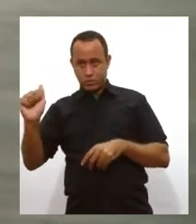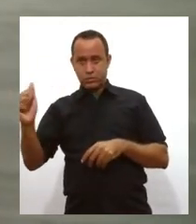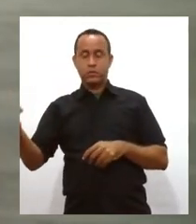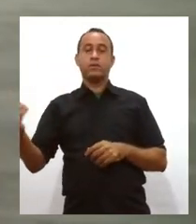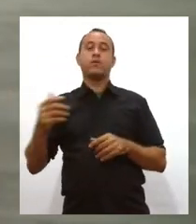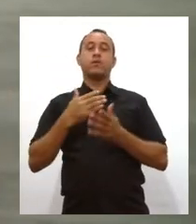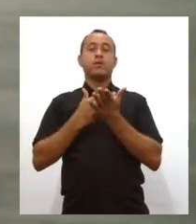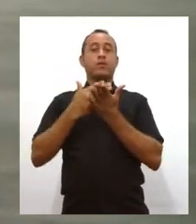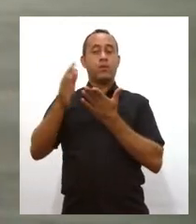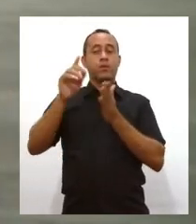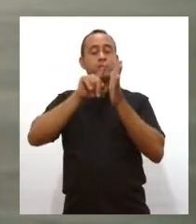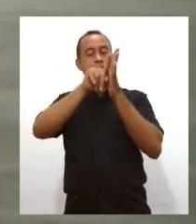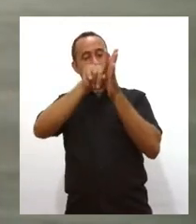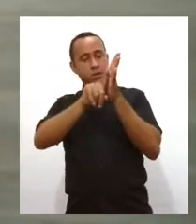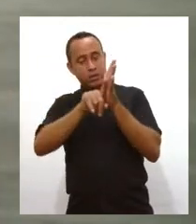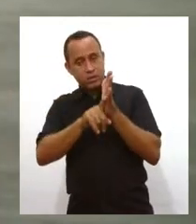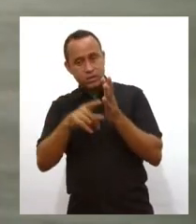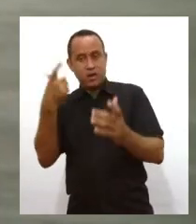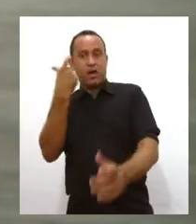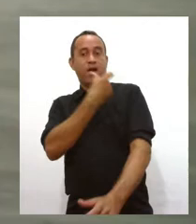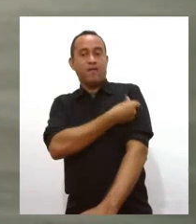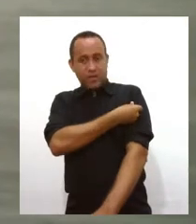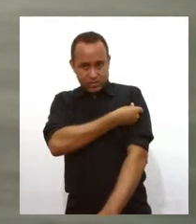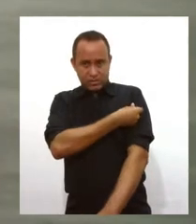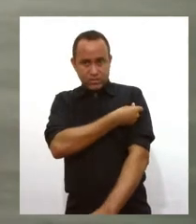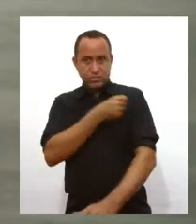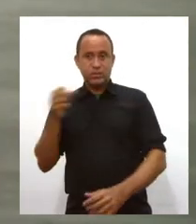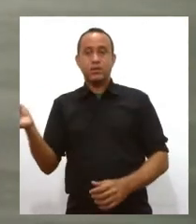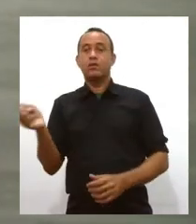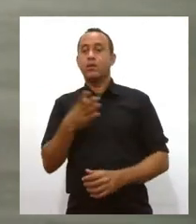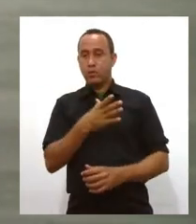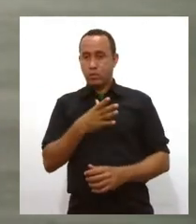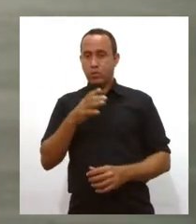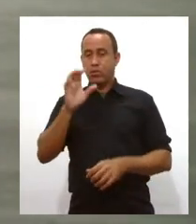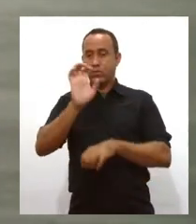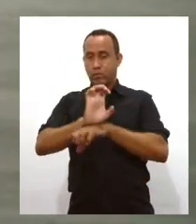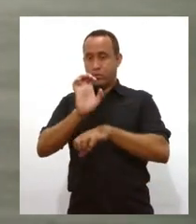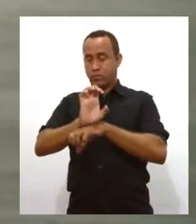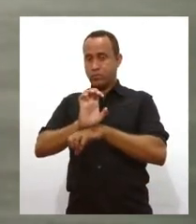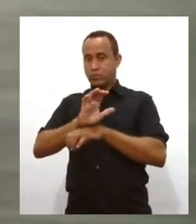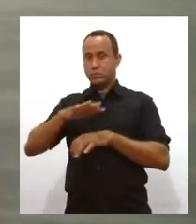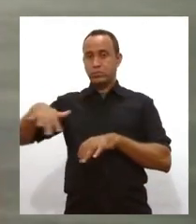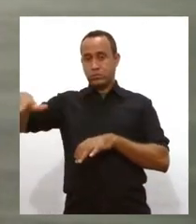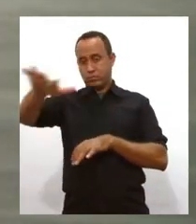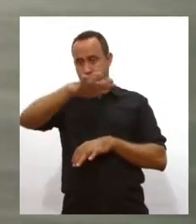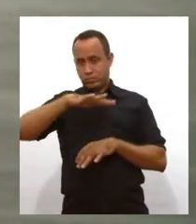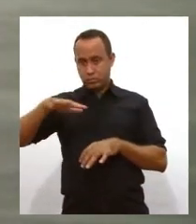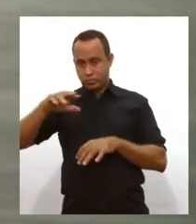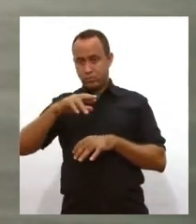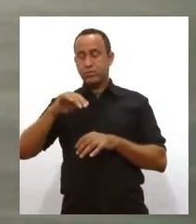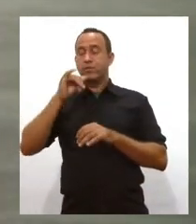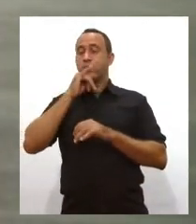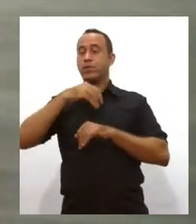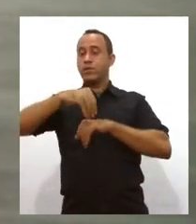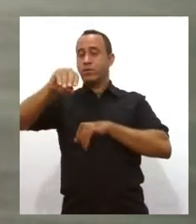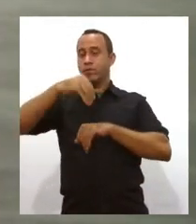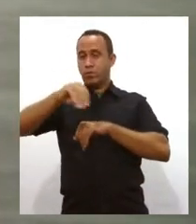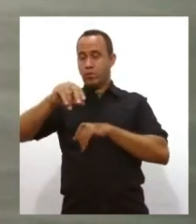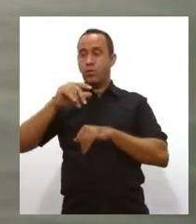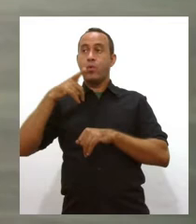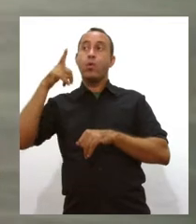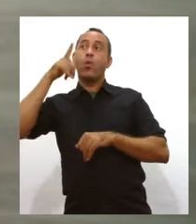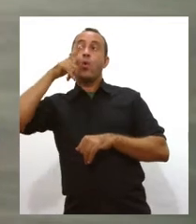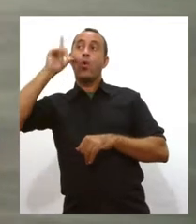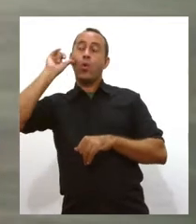começar a testar a vacina contra a Covid-19 no Estado. Informou a instituição russa em coletiva ontem.